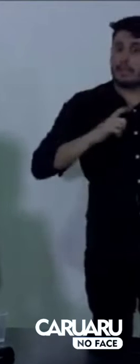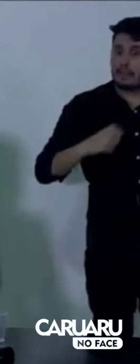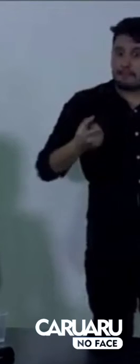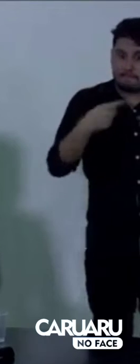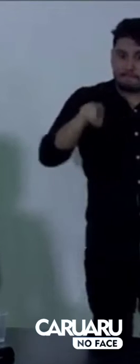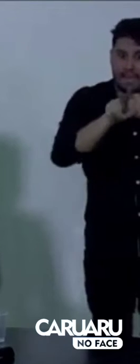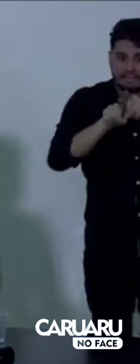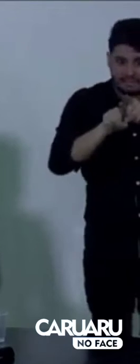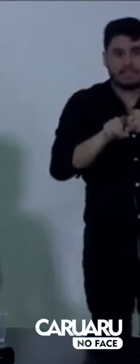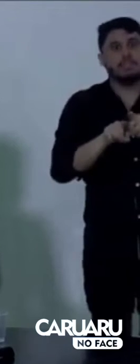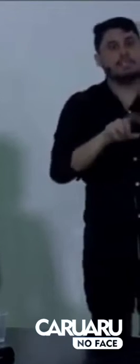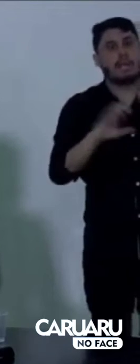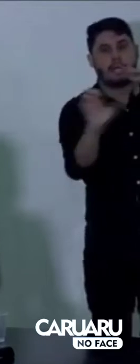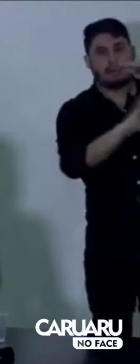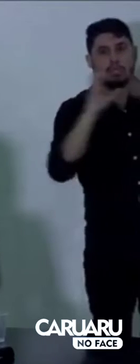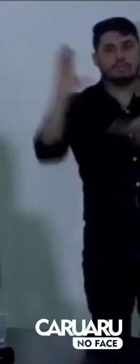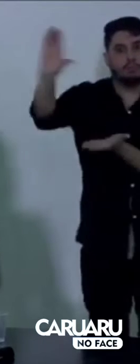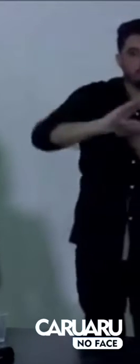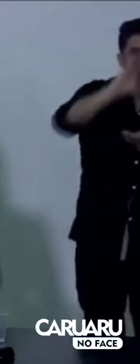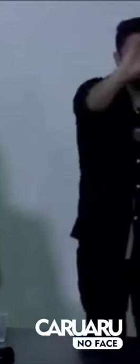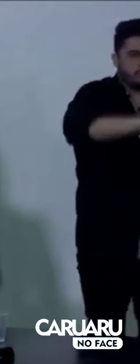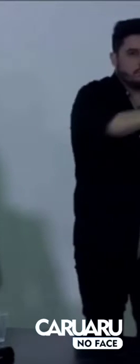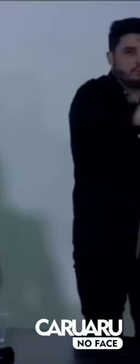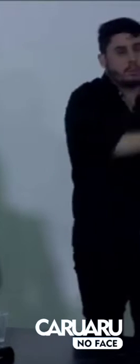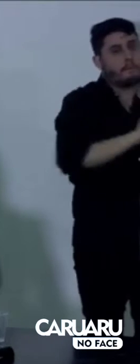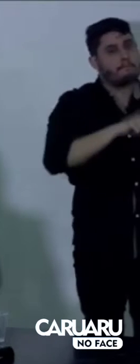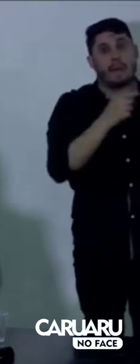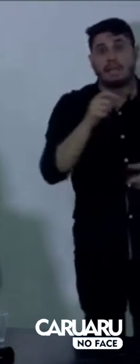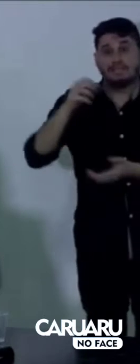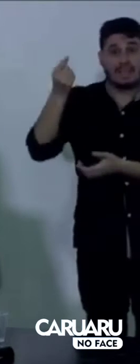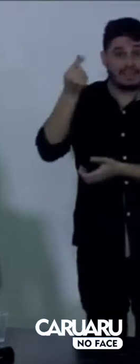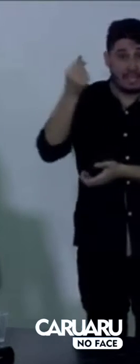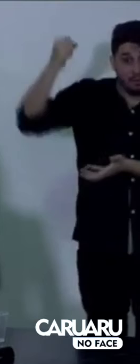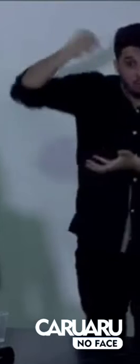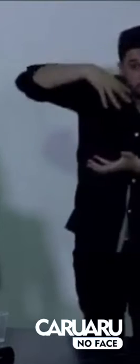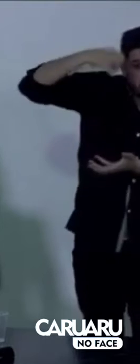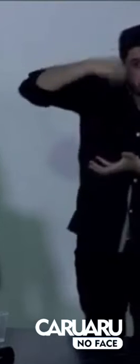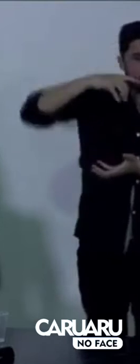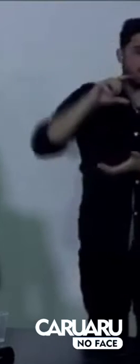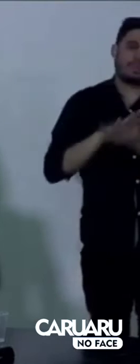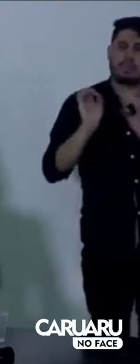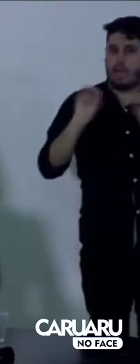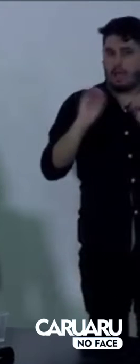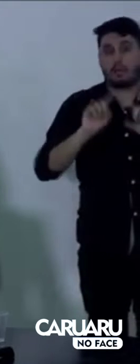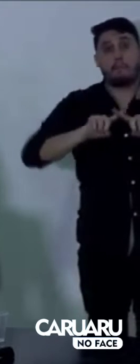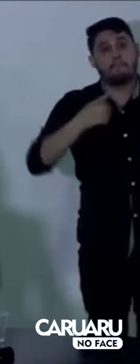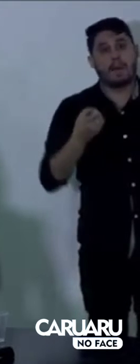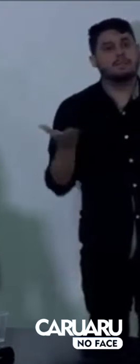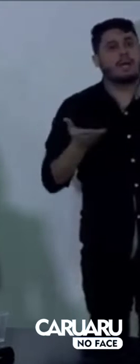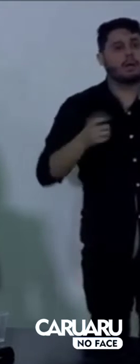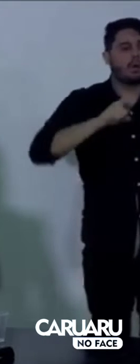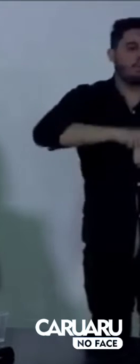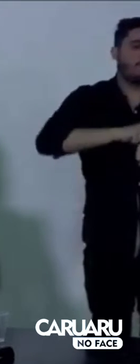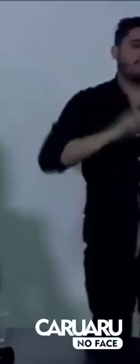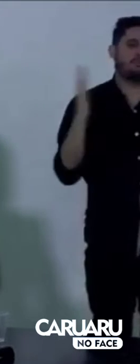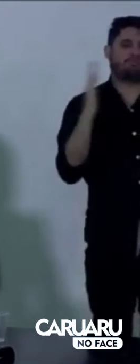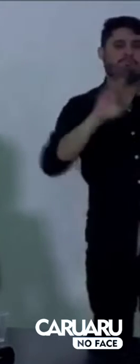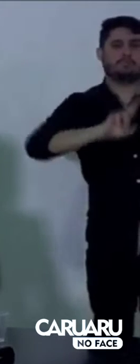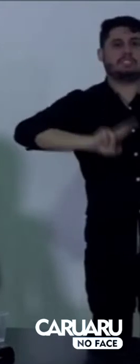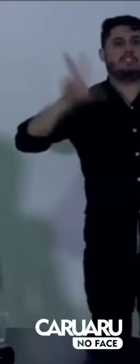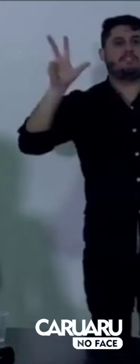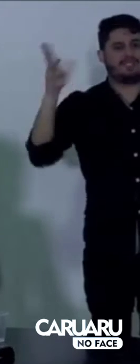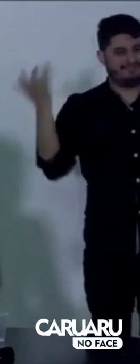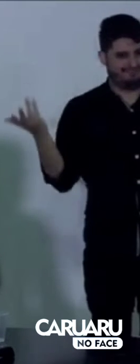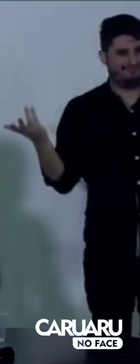conta, para a realização de eventos. E é um momento novo para as empresas e para os patrocinadores. Eu